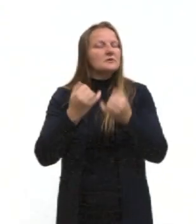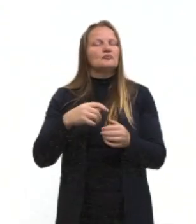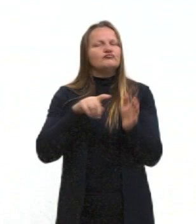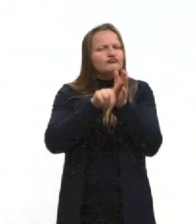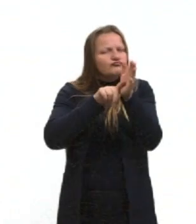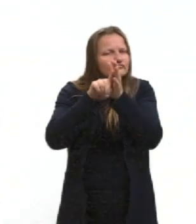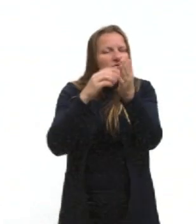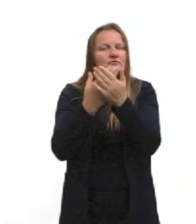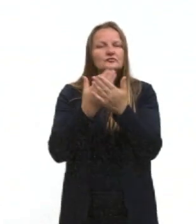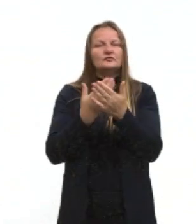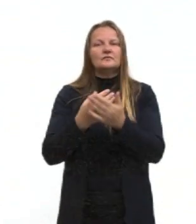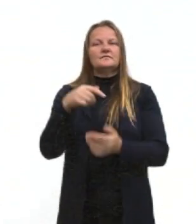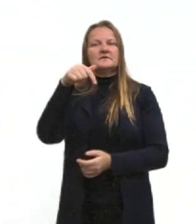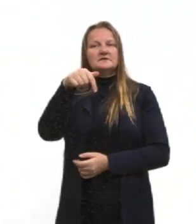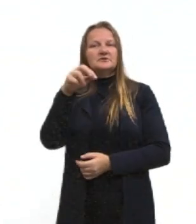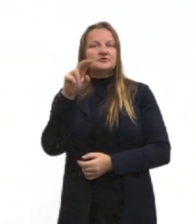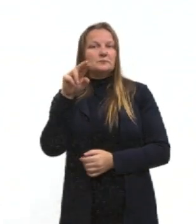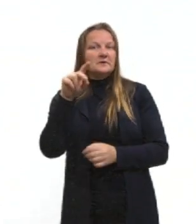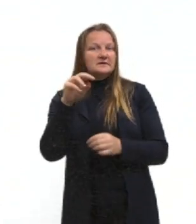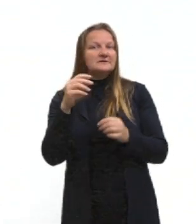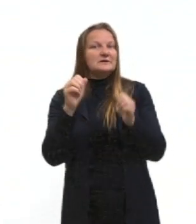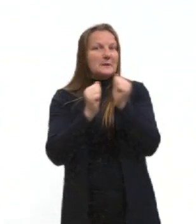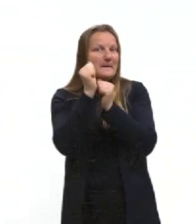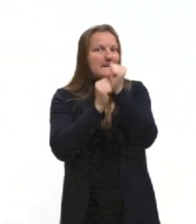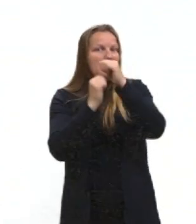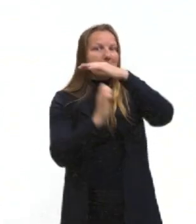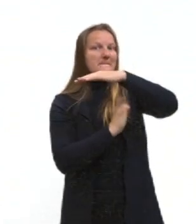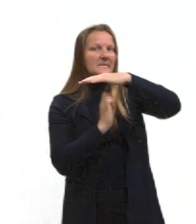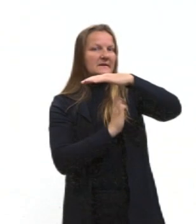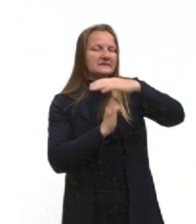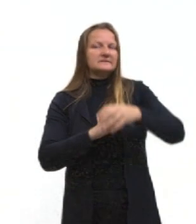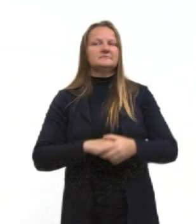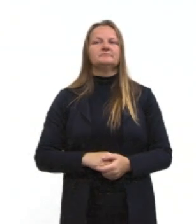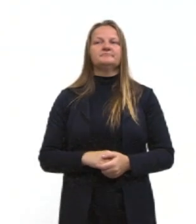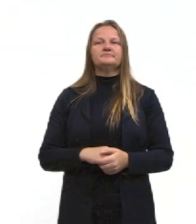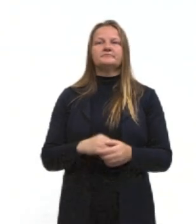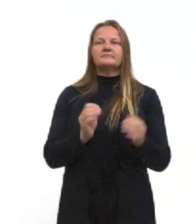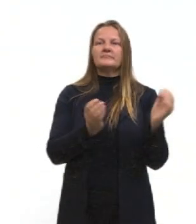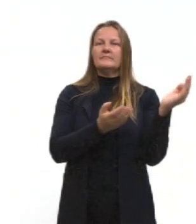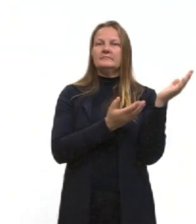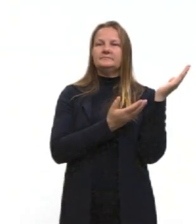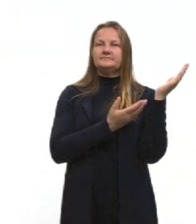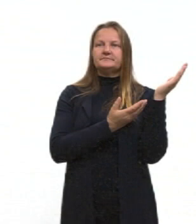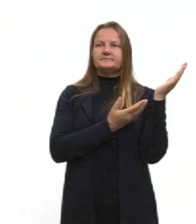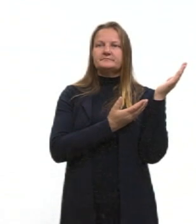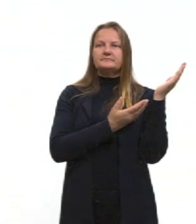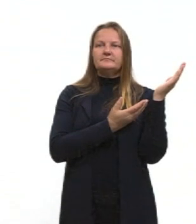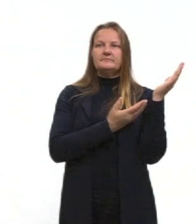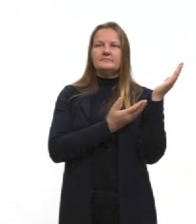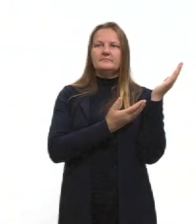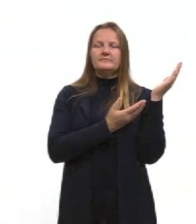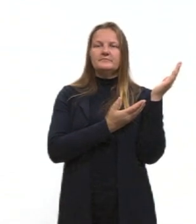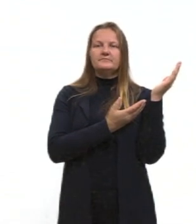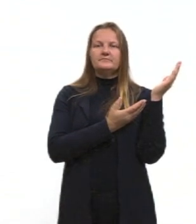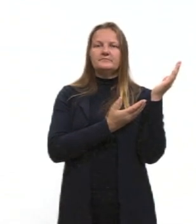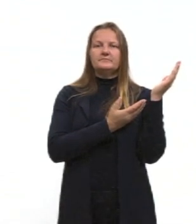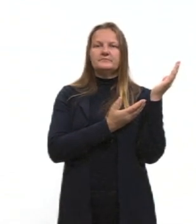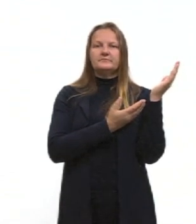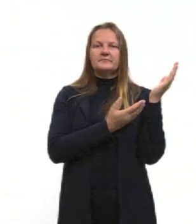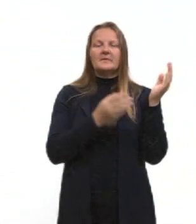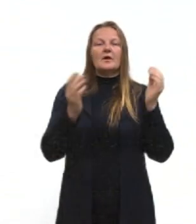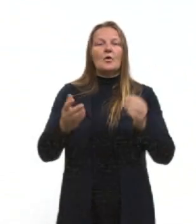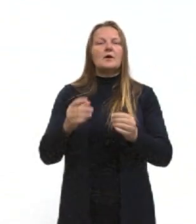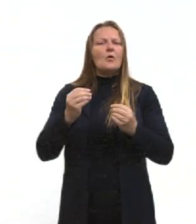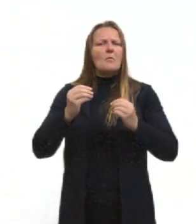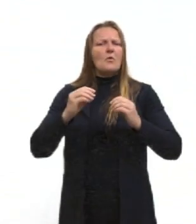as sete irmãs dentro dessa ótica aí. Vamos passar mais um aqui. E aí entramos nos aspectos humanos, tá,